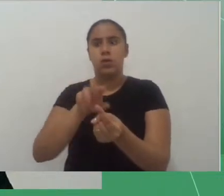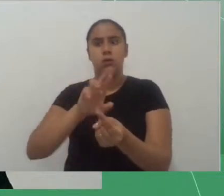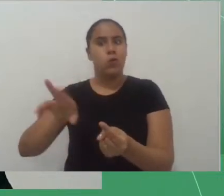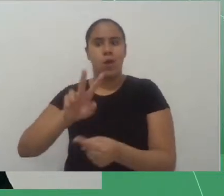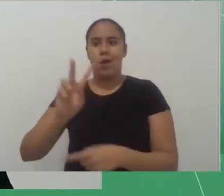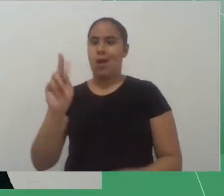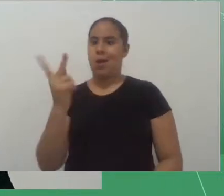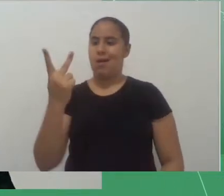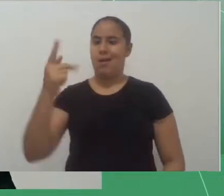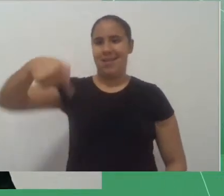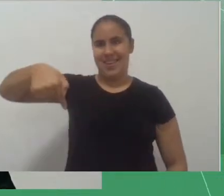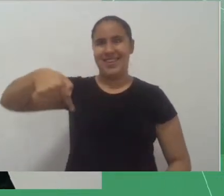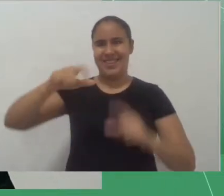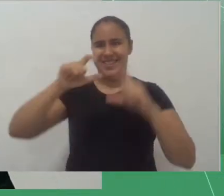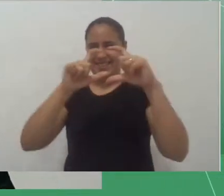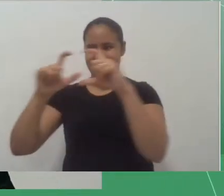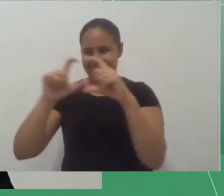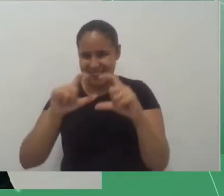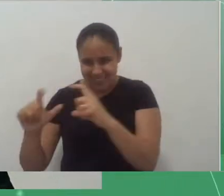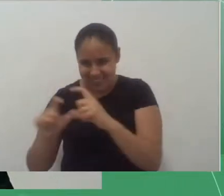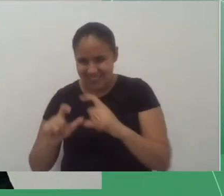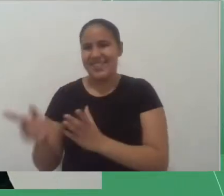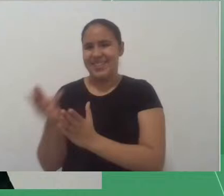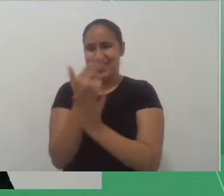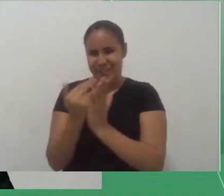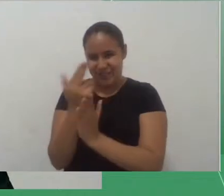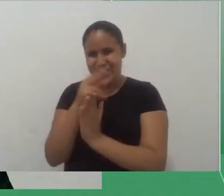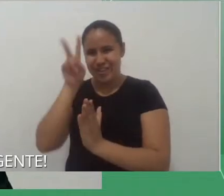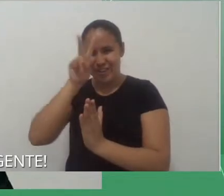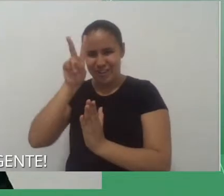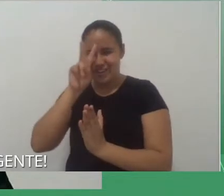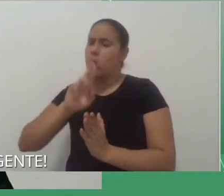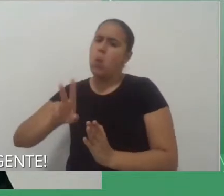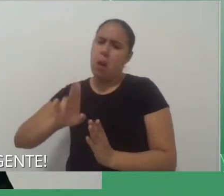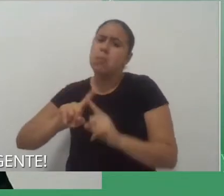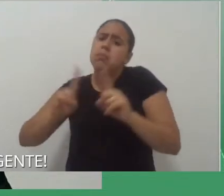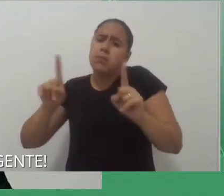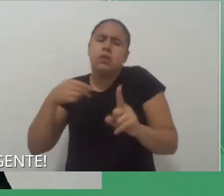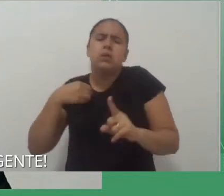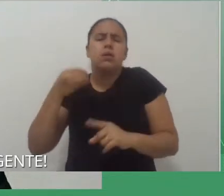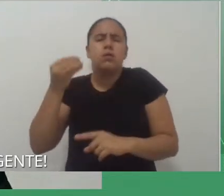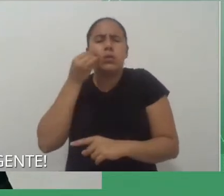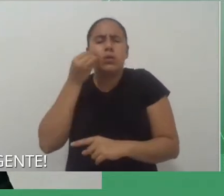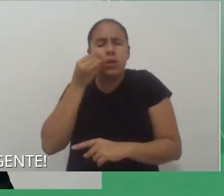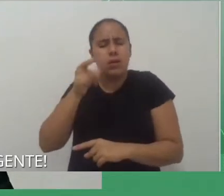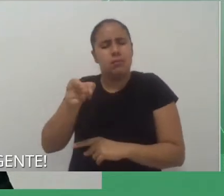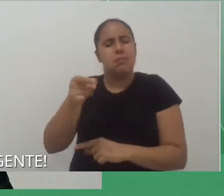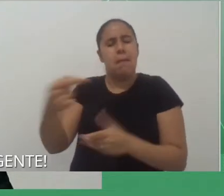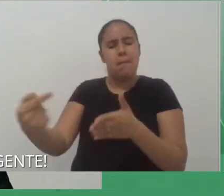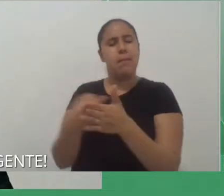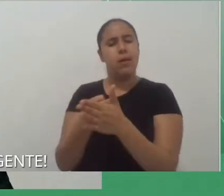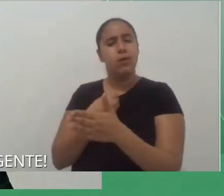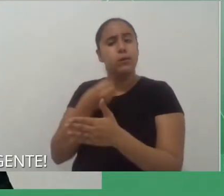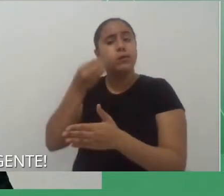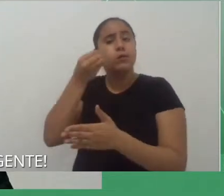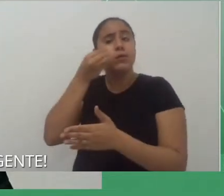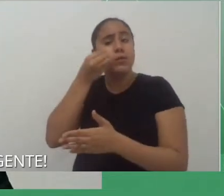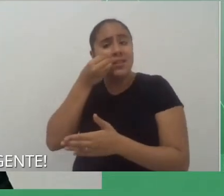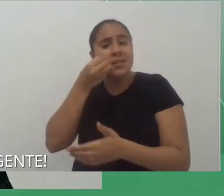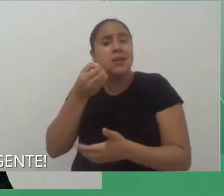histórias em quadrinhos mas assim eu posso tentar situar né a pessoa que fez a pergunta é